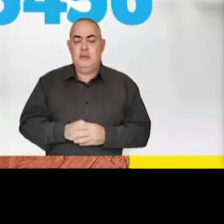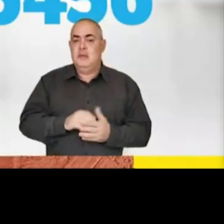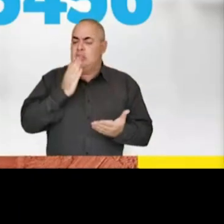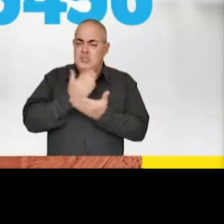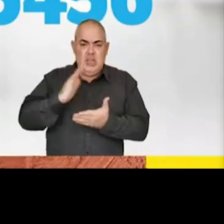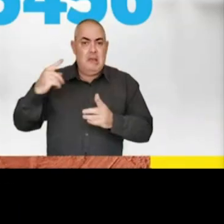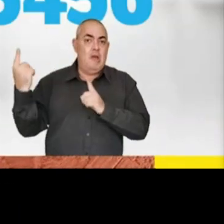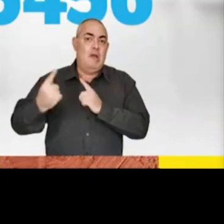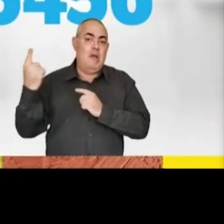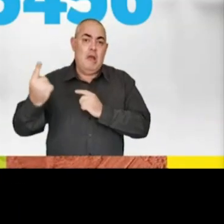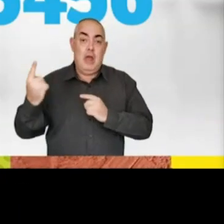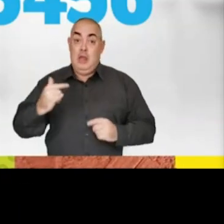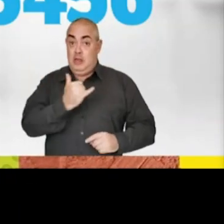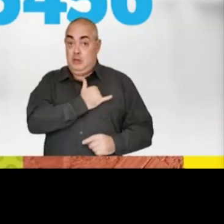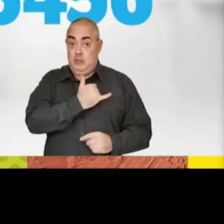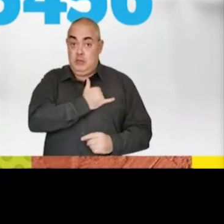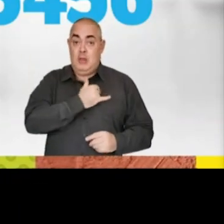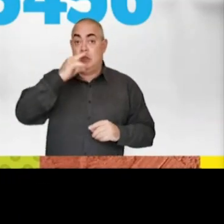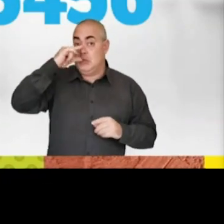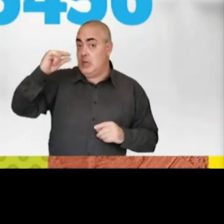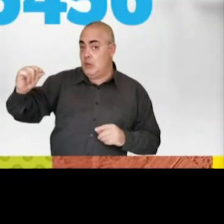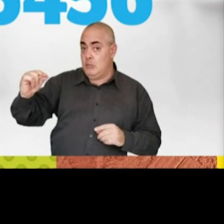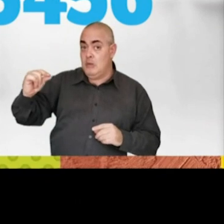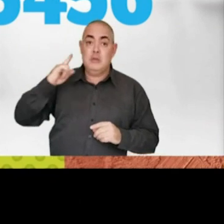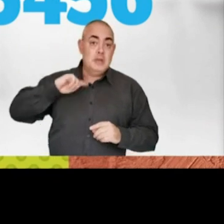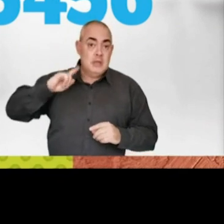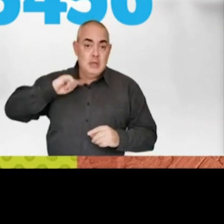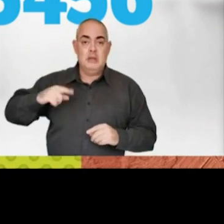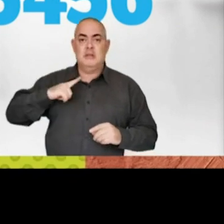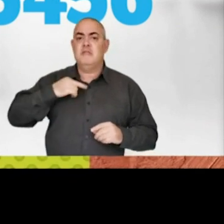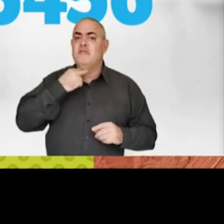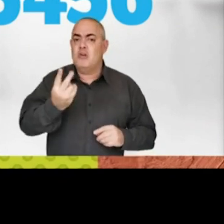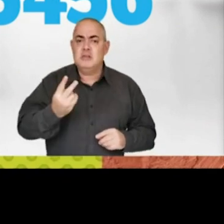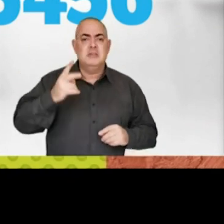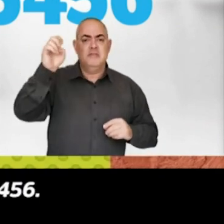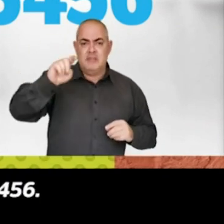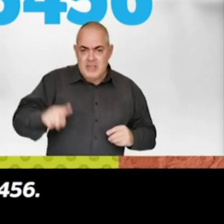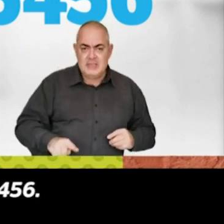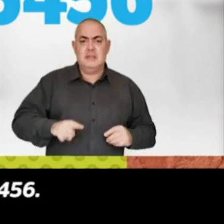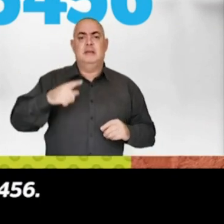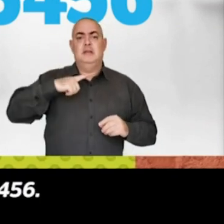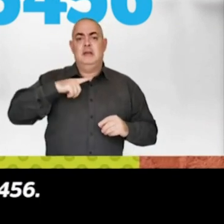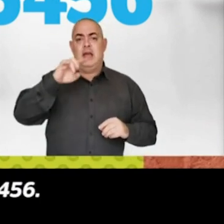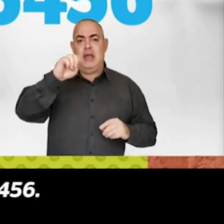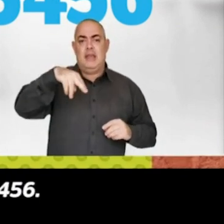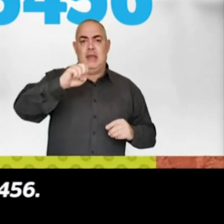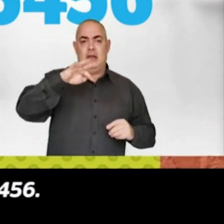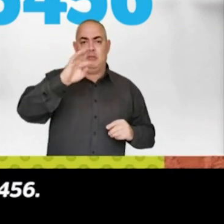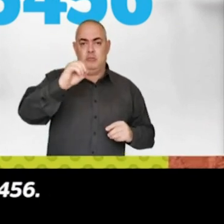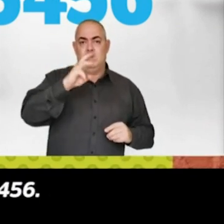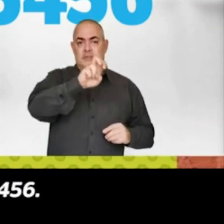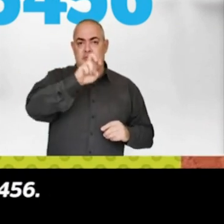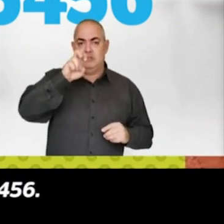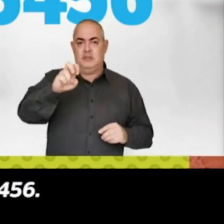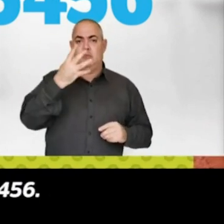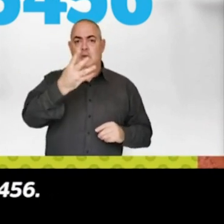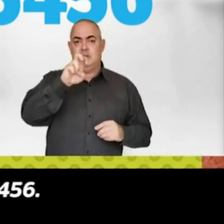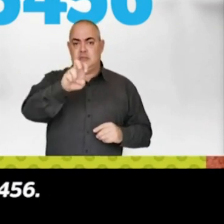Chega de isolamento. Itu e Otávio Triângulo Mineiro terão voz e vez. Deputado estadual Renato Moura,